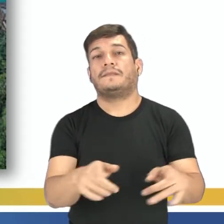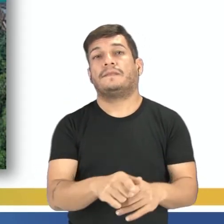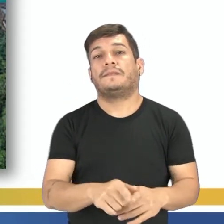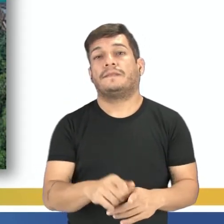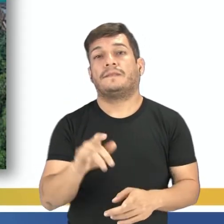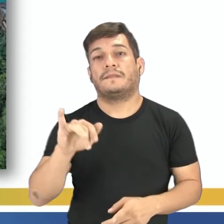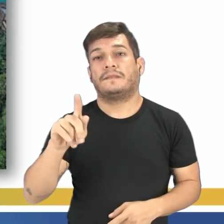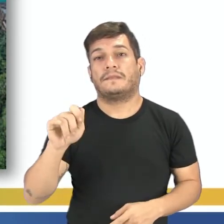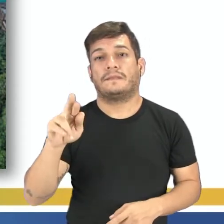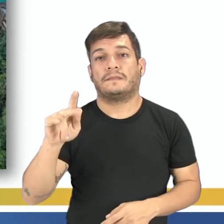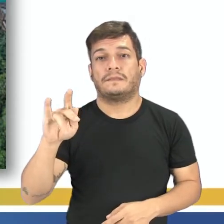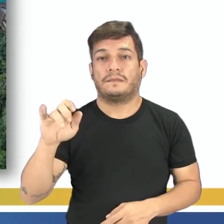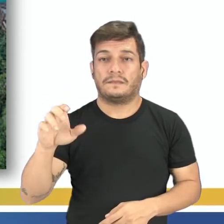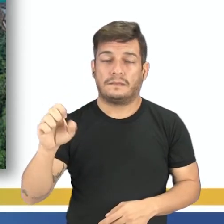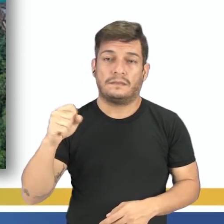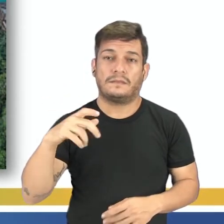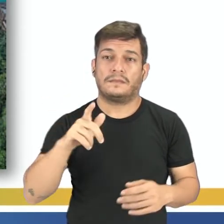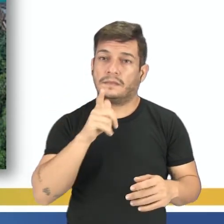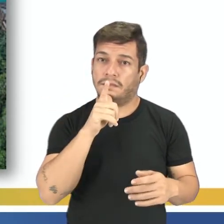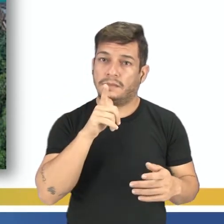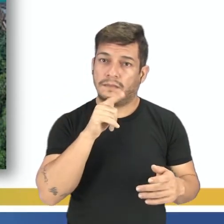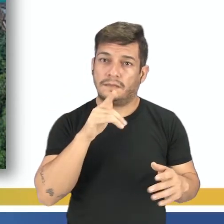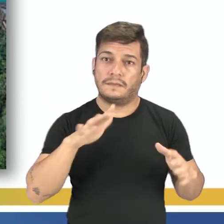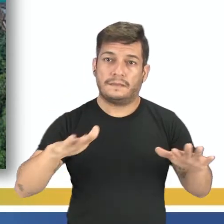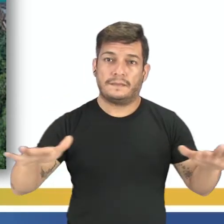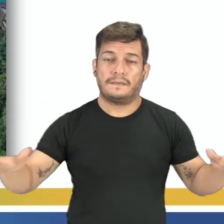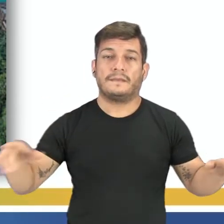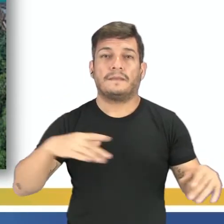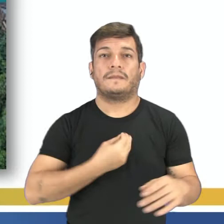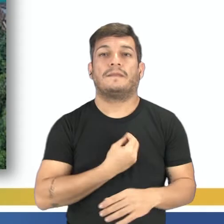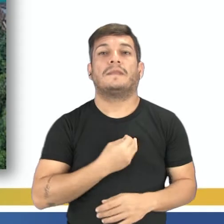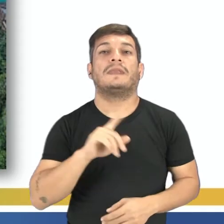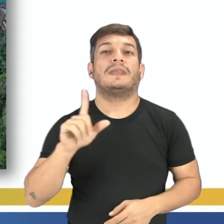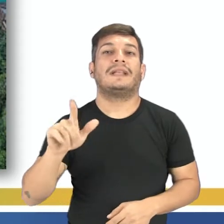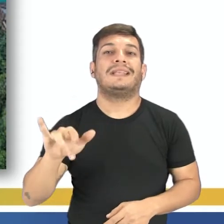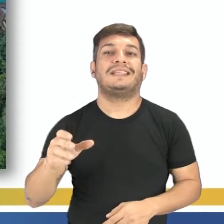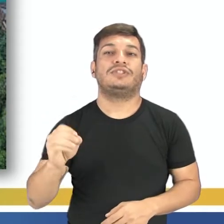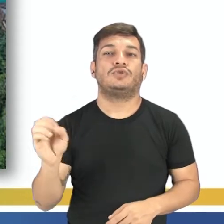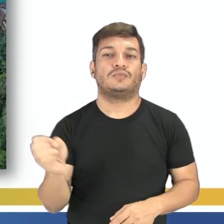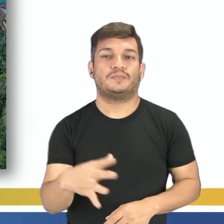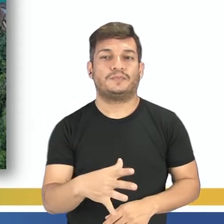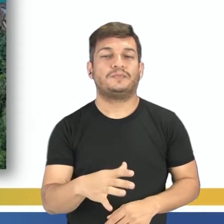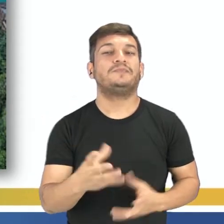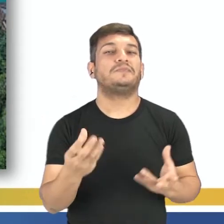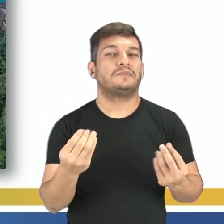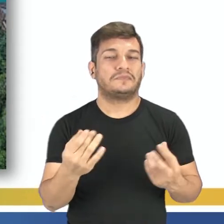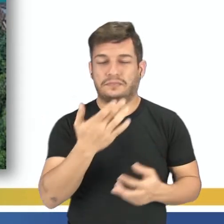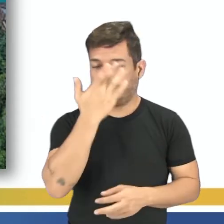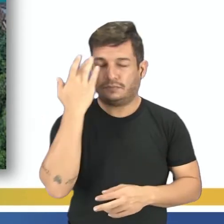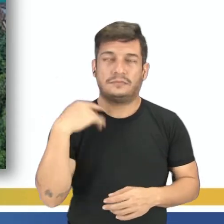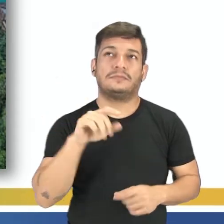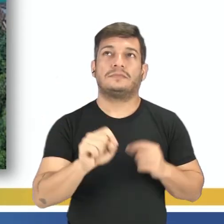igarapés e lagos e a presença de lixo. Ou seja, muitas